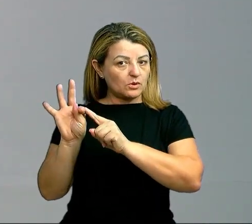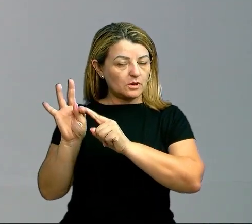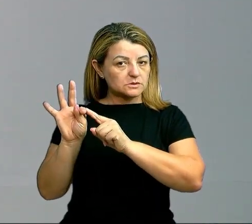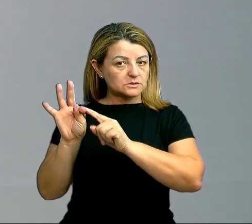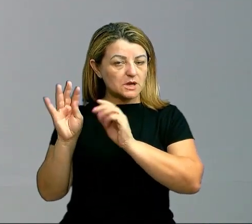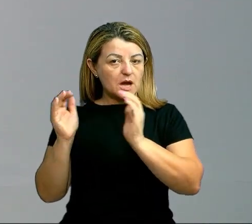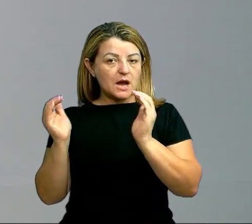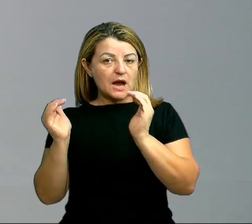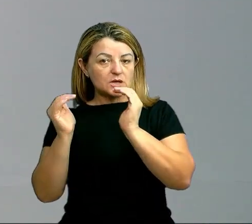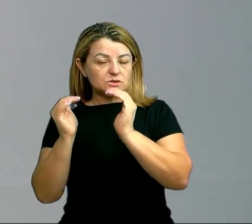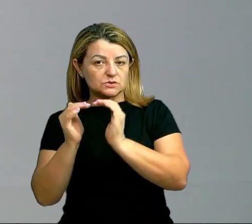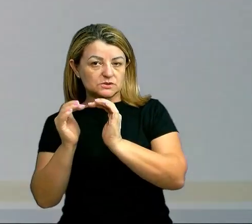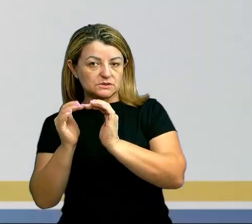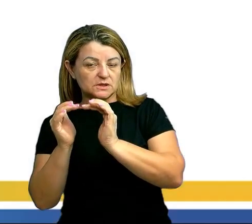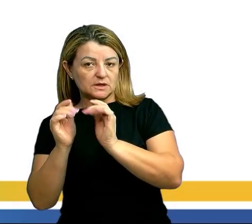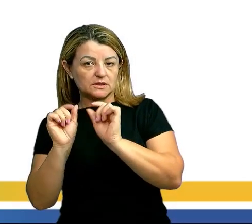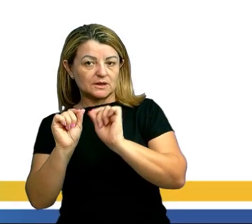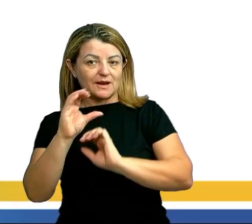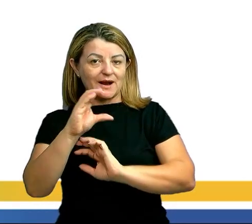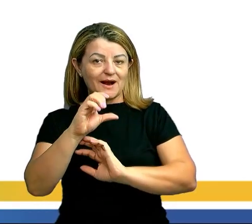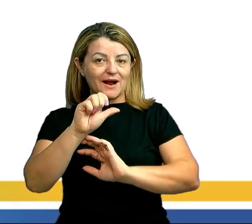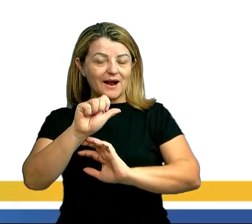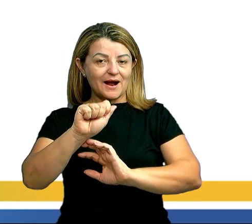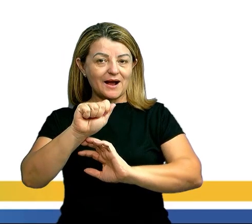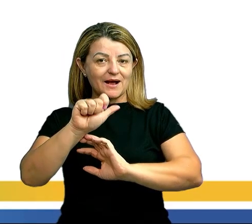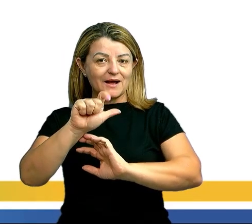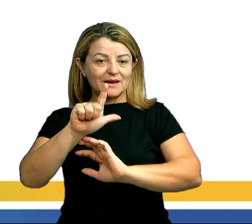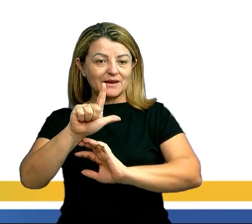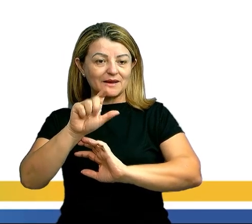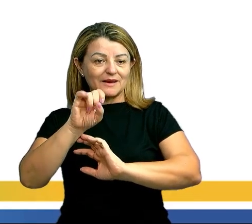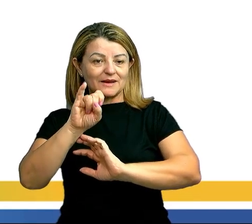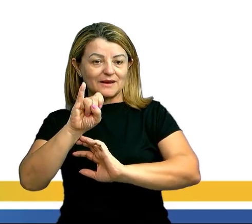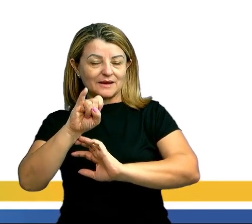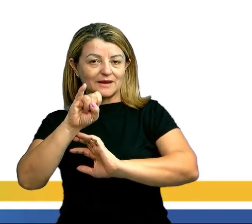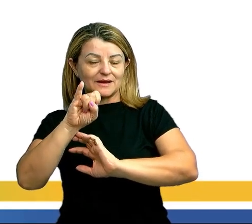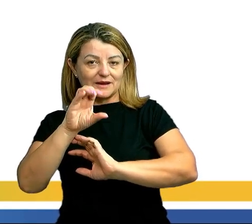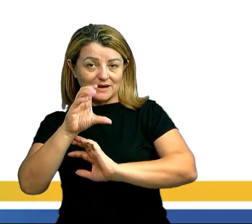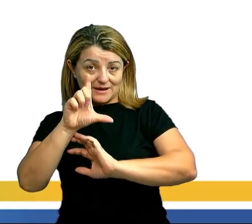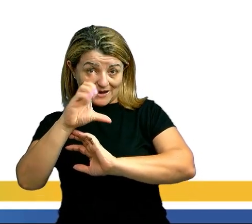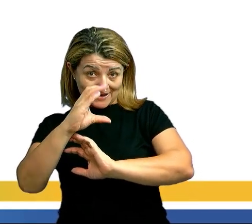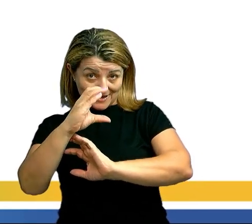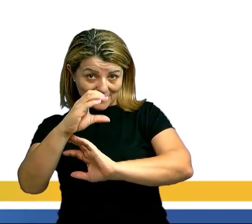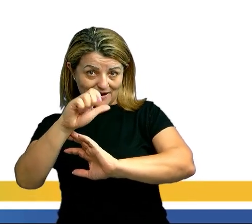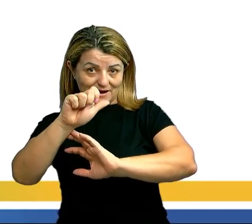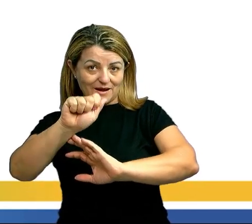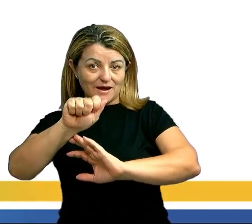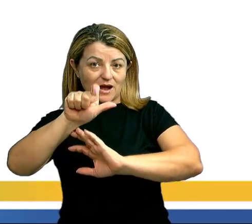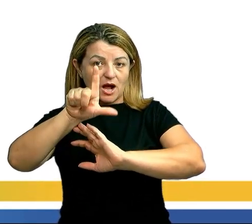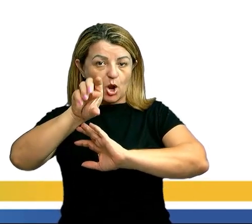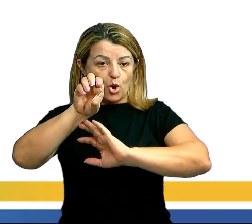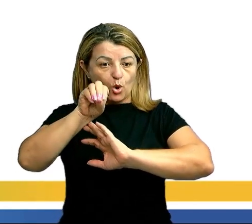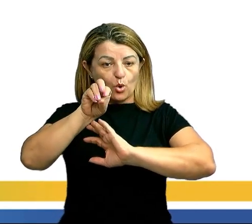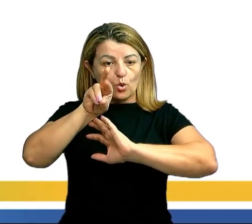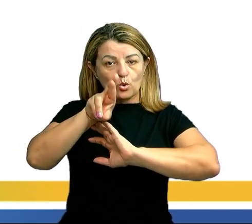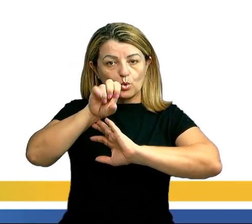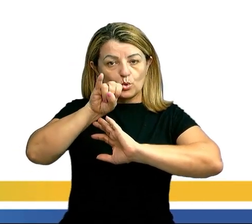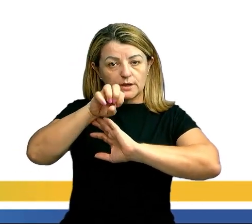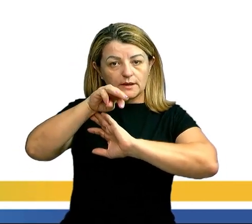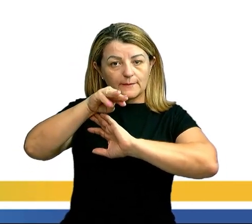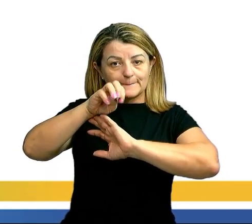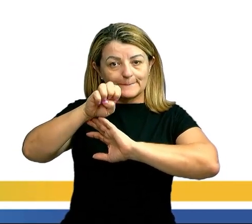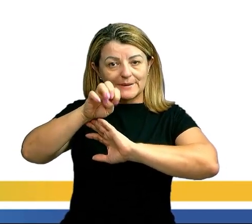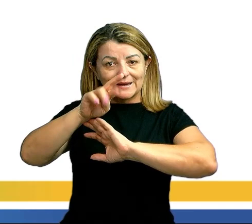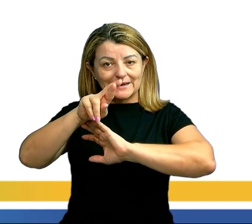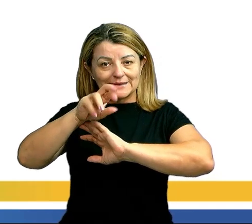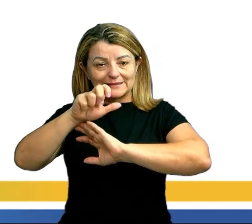às calorimetrias. Quando falamos em calorimetria, primeiro precisamos entender que ela é uma parte da termologia